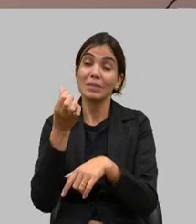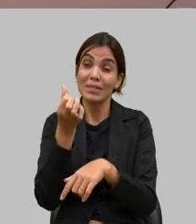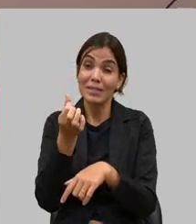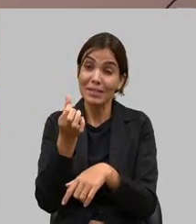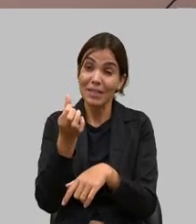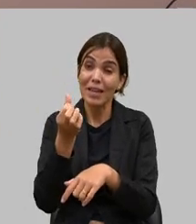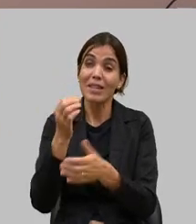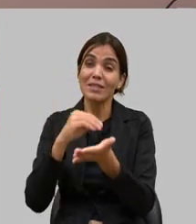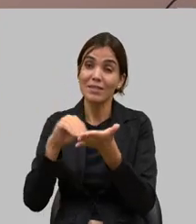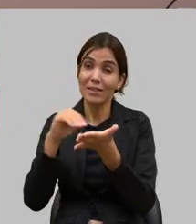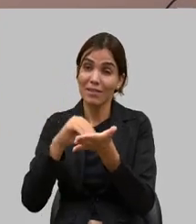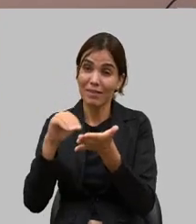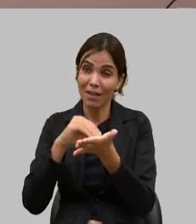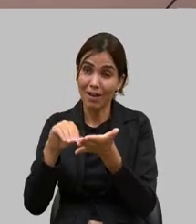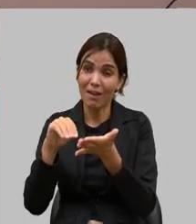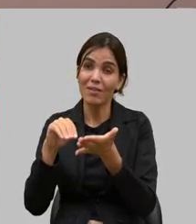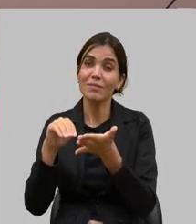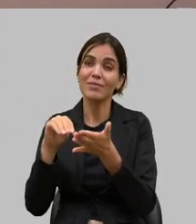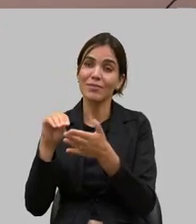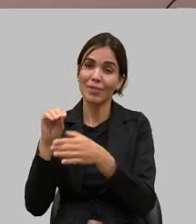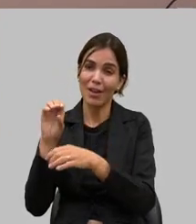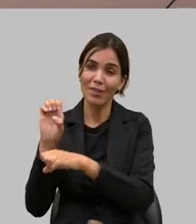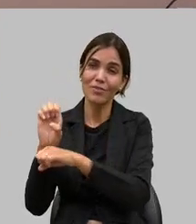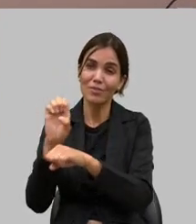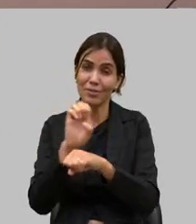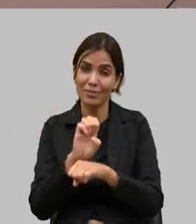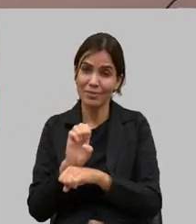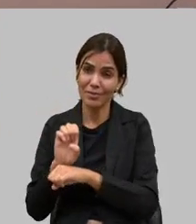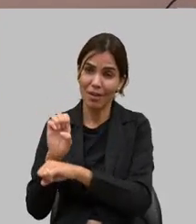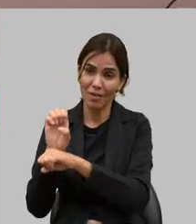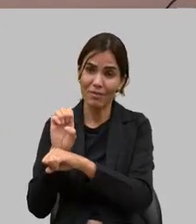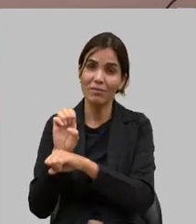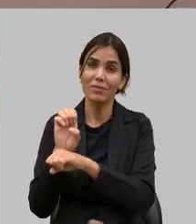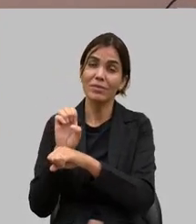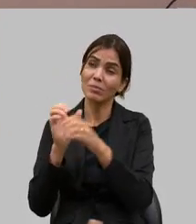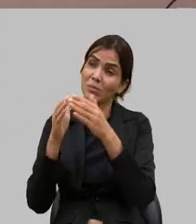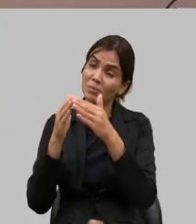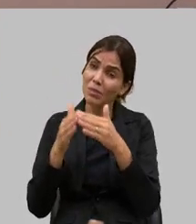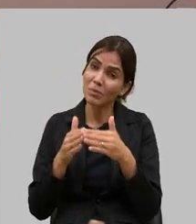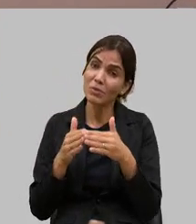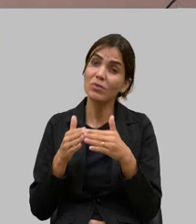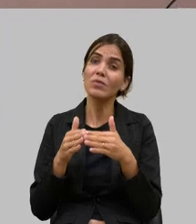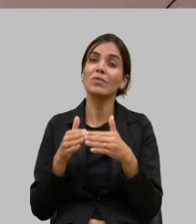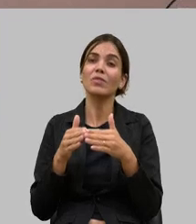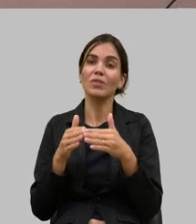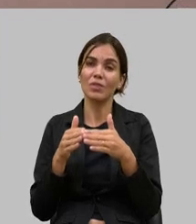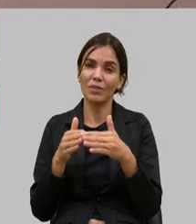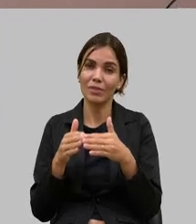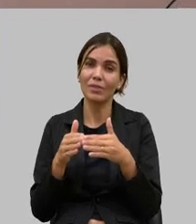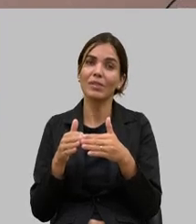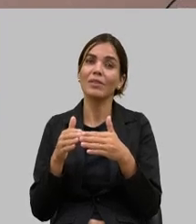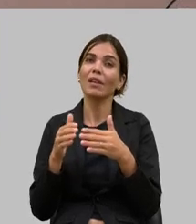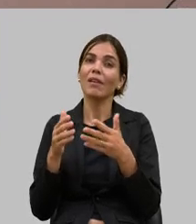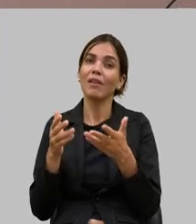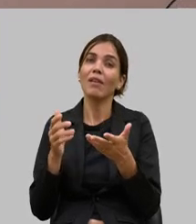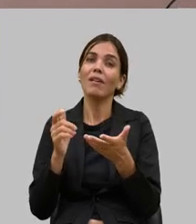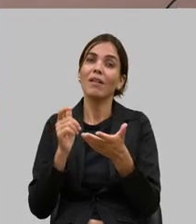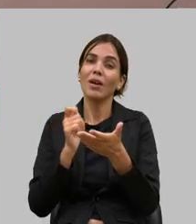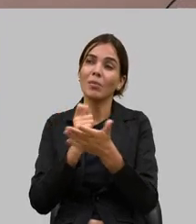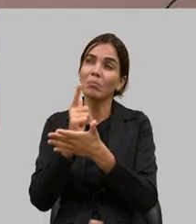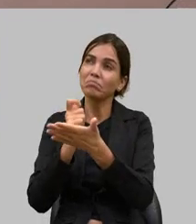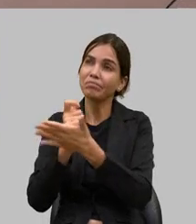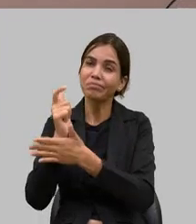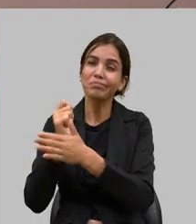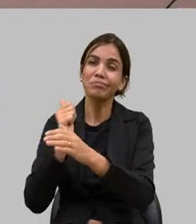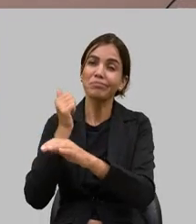para poder pedir que realmente o que impacta é a importação desregrada da Argentina e do Uruguai